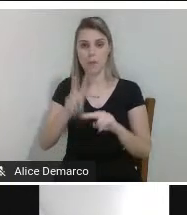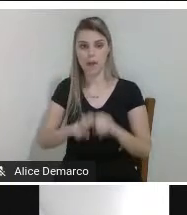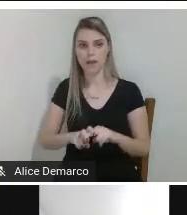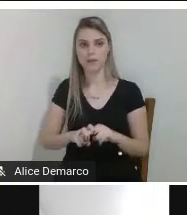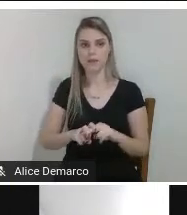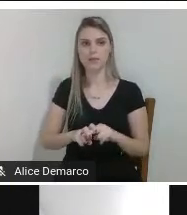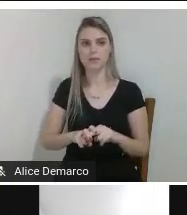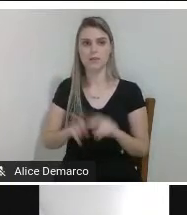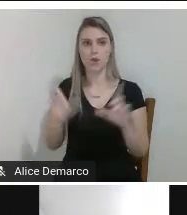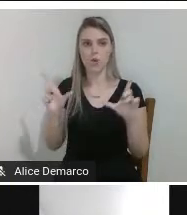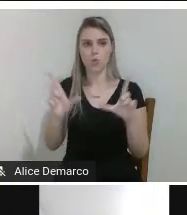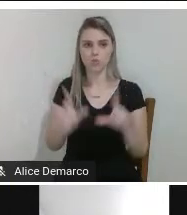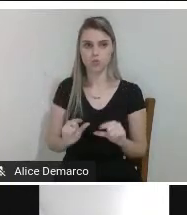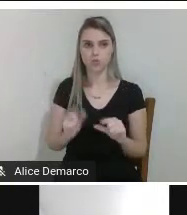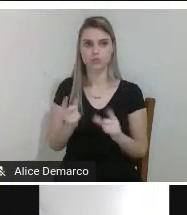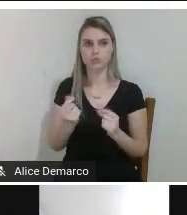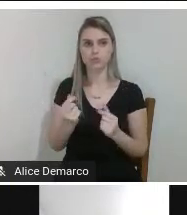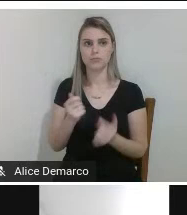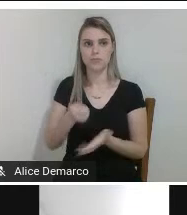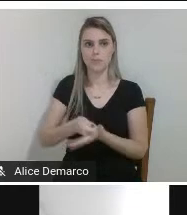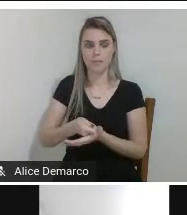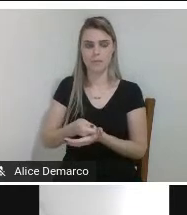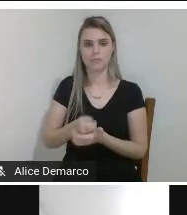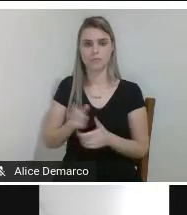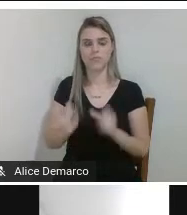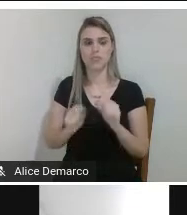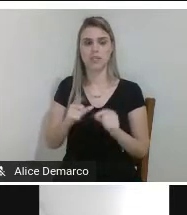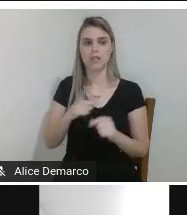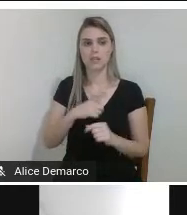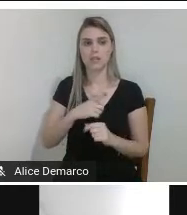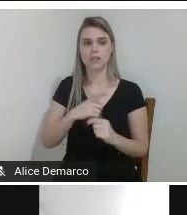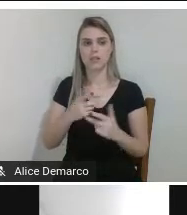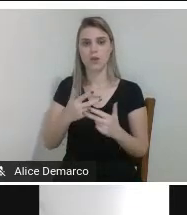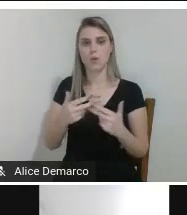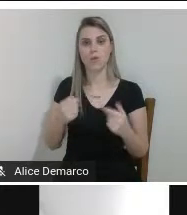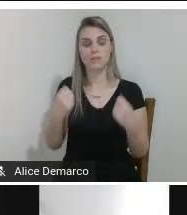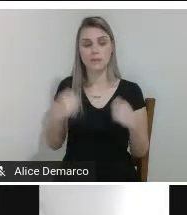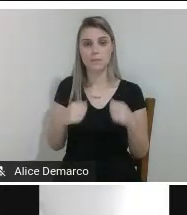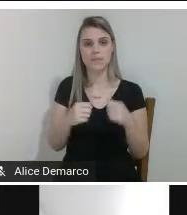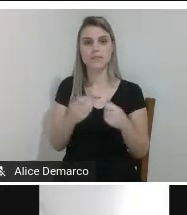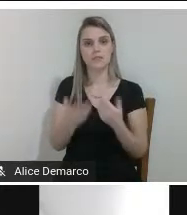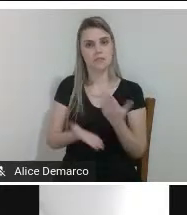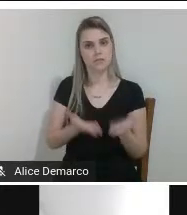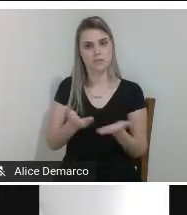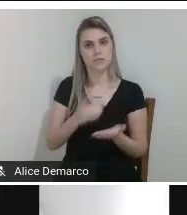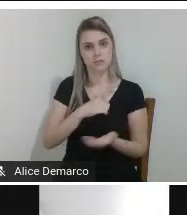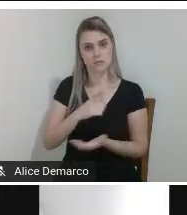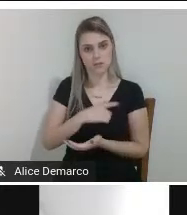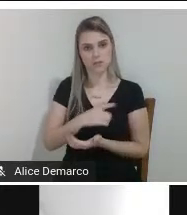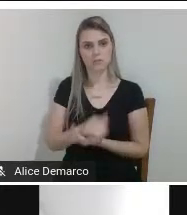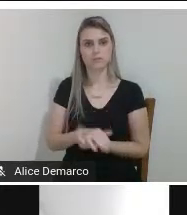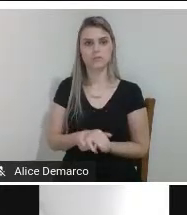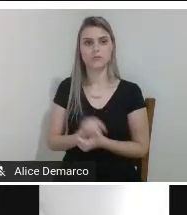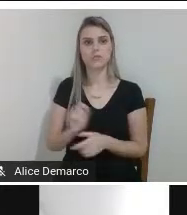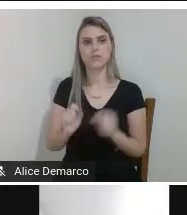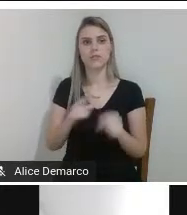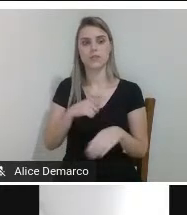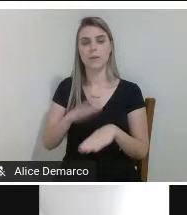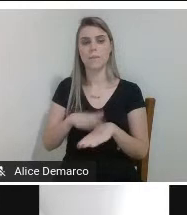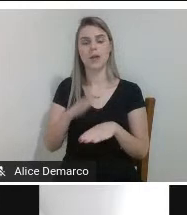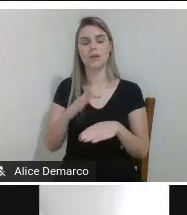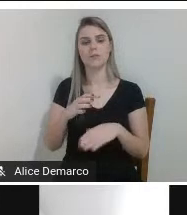com menor custo que atende a maior parte das especificações necessárias que garante maior